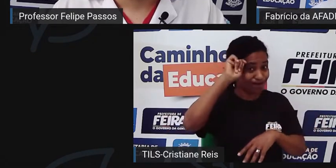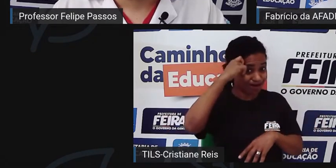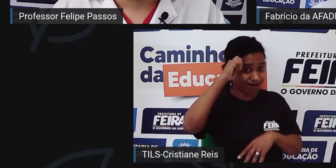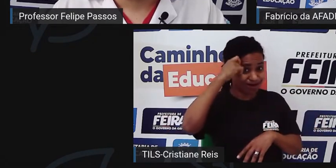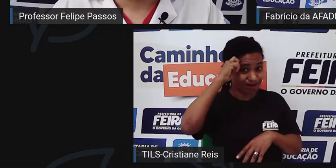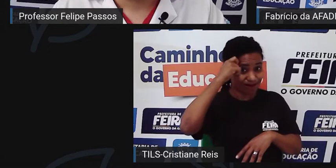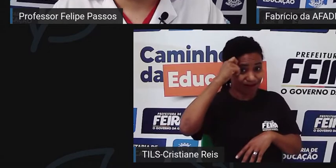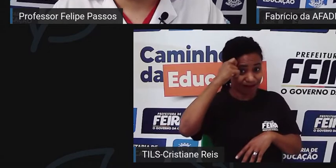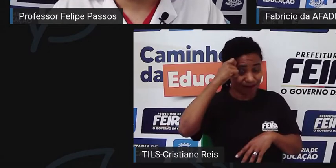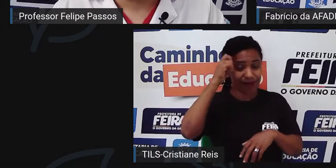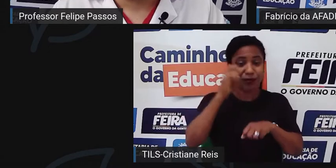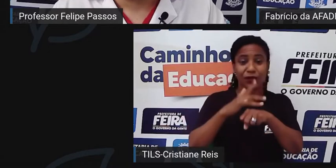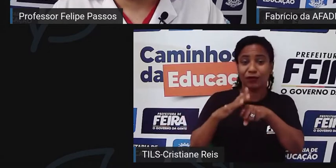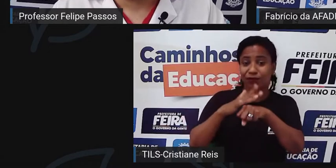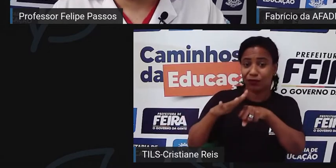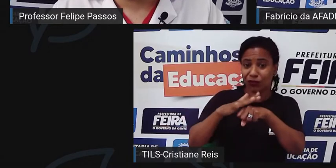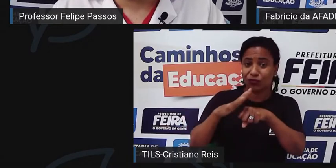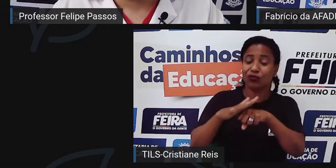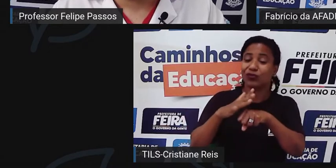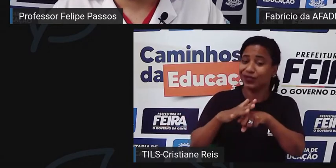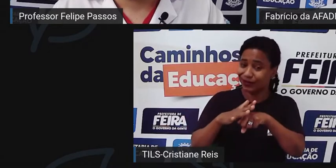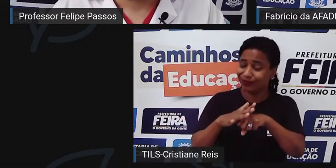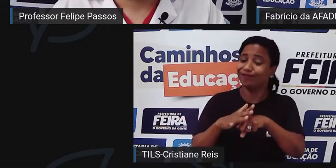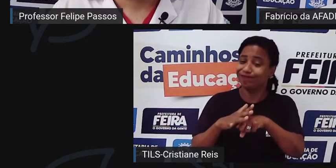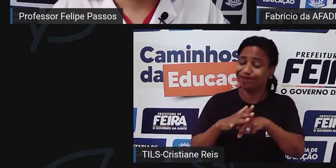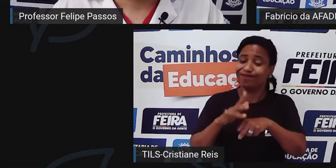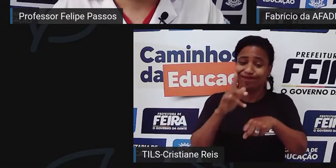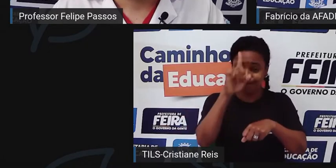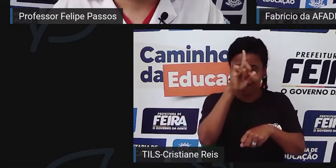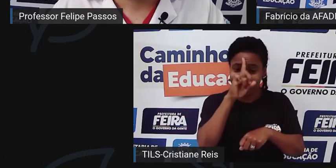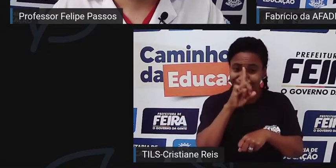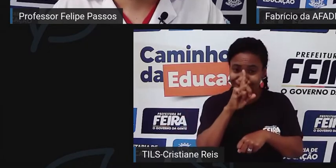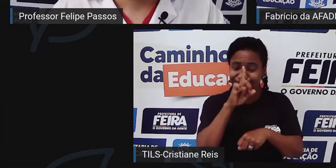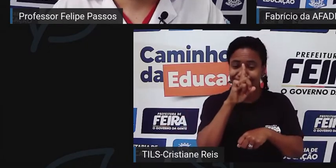Então, a doença falciforme, ela se desenvolveu,